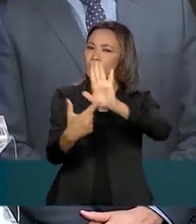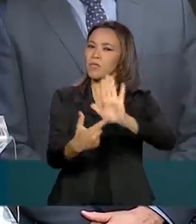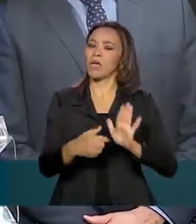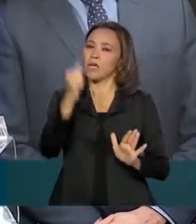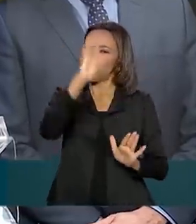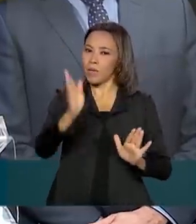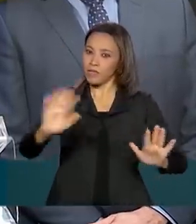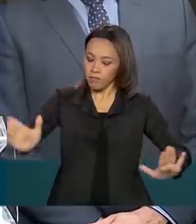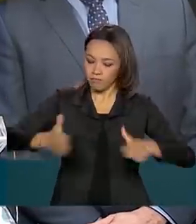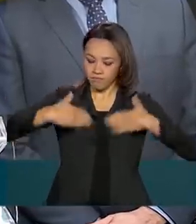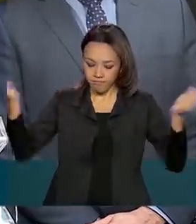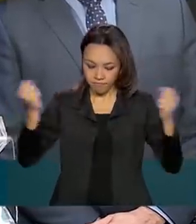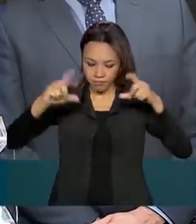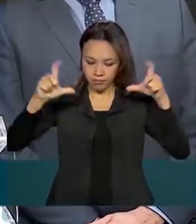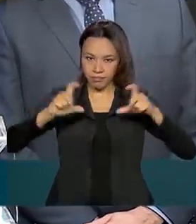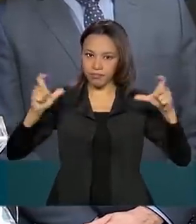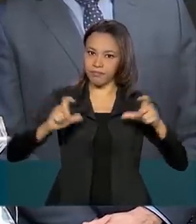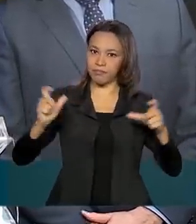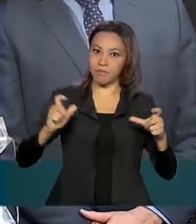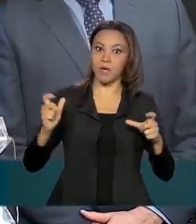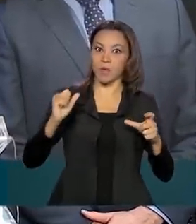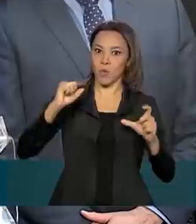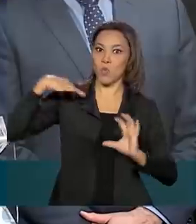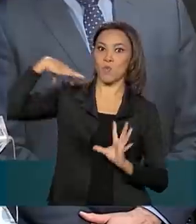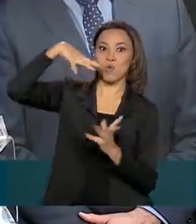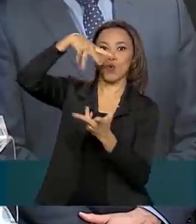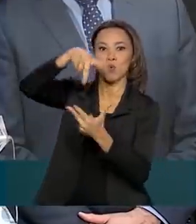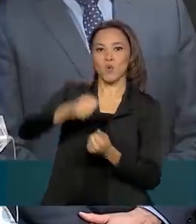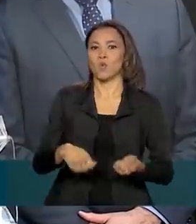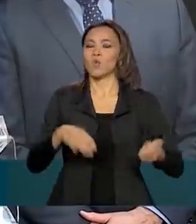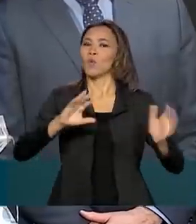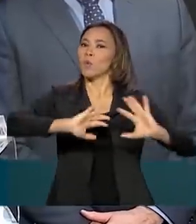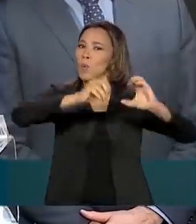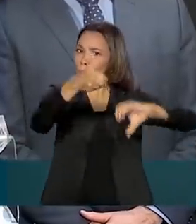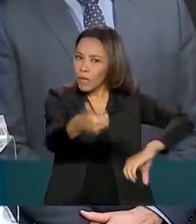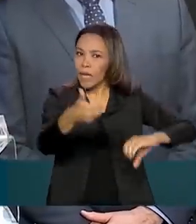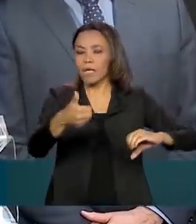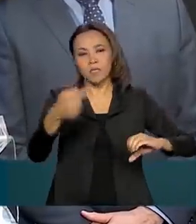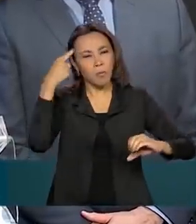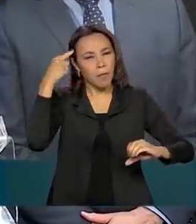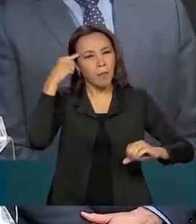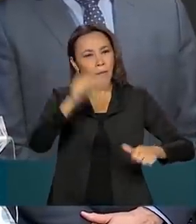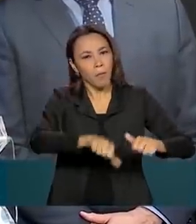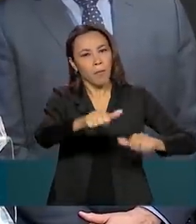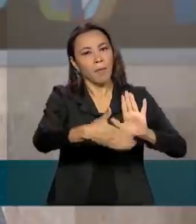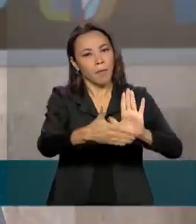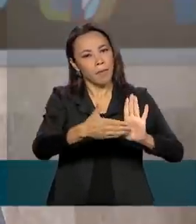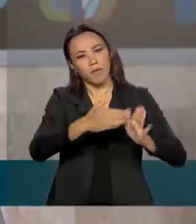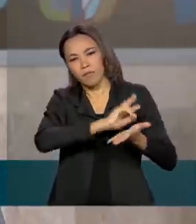Brasil ia surpreender o mundo com um congresso reformista, com uma agenda de reformas que nós temos e estamos tocando.